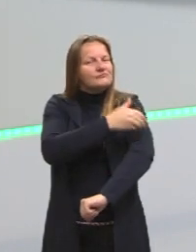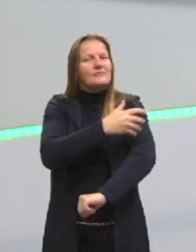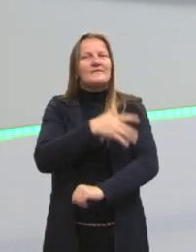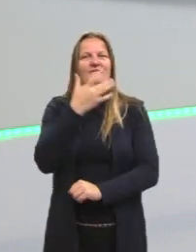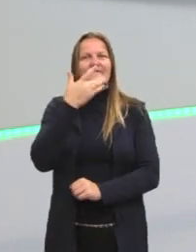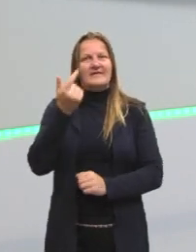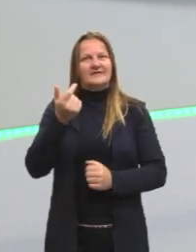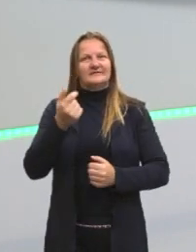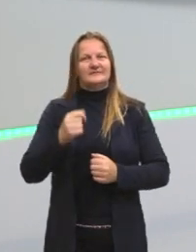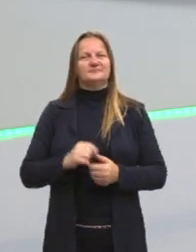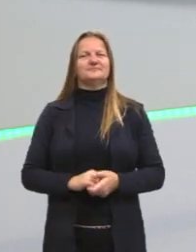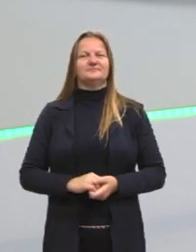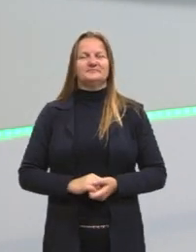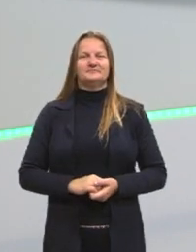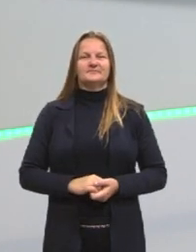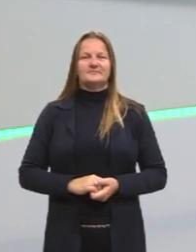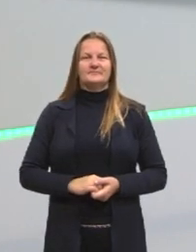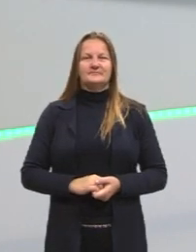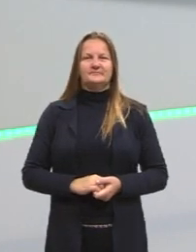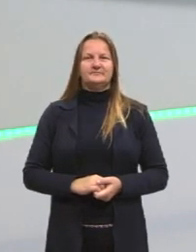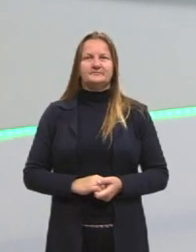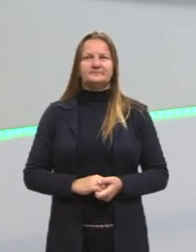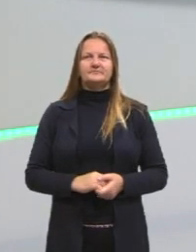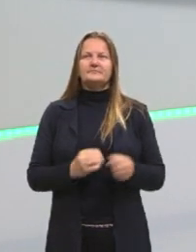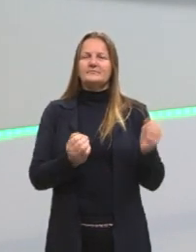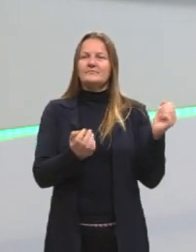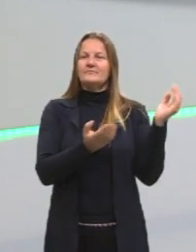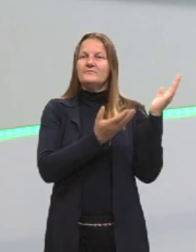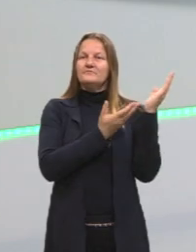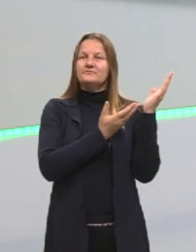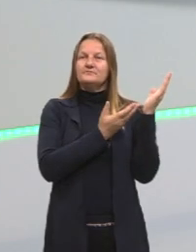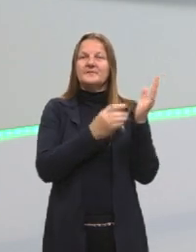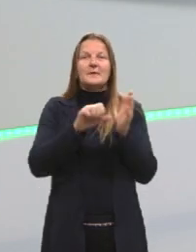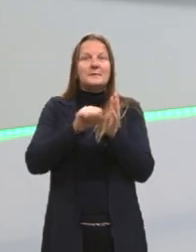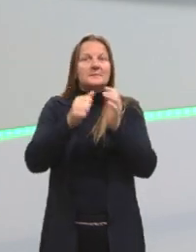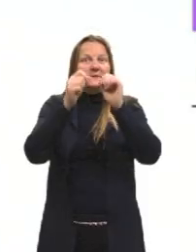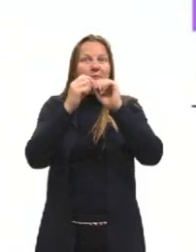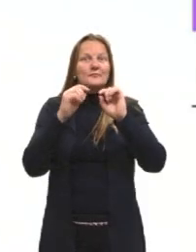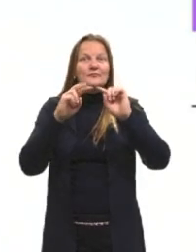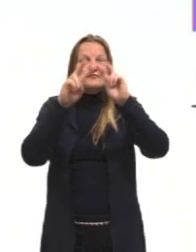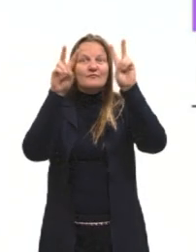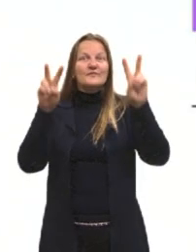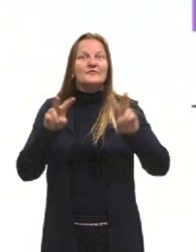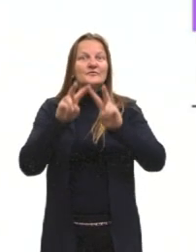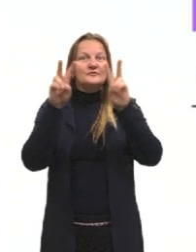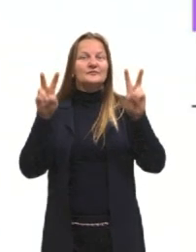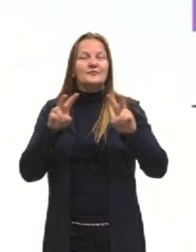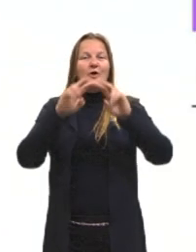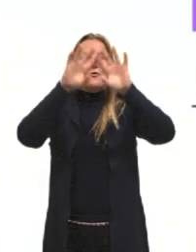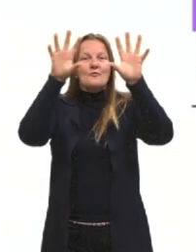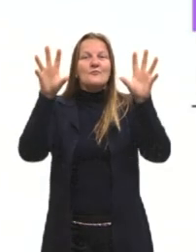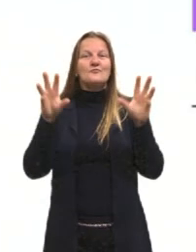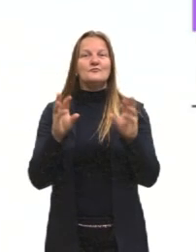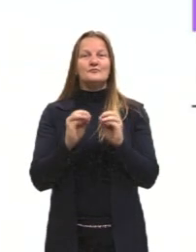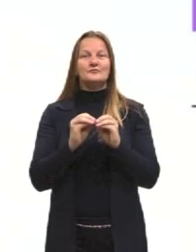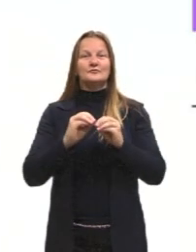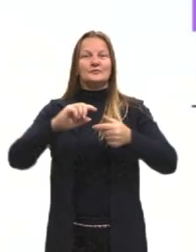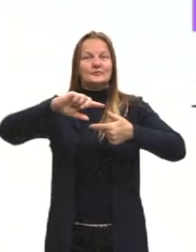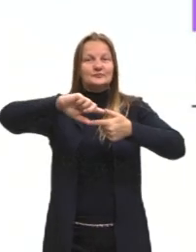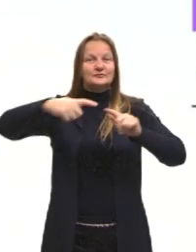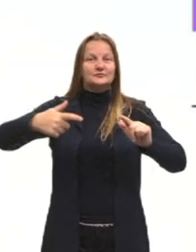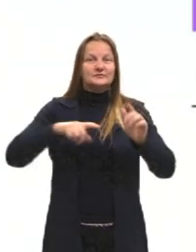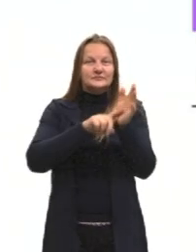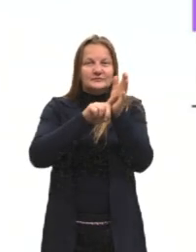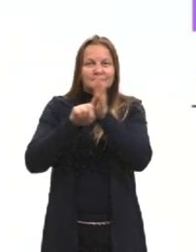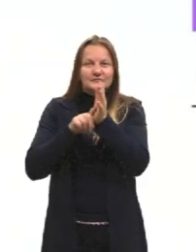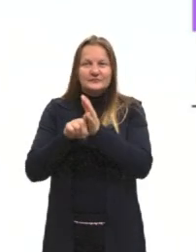pouco mais simples. Eu trouxe então, primeiro, né, esse resuminho aqui da geometria analítica,